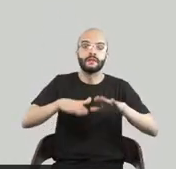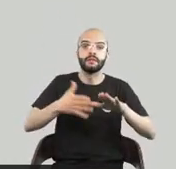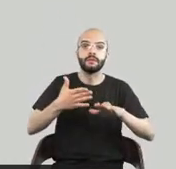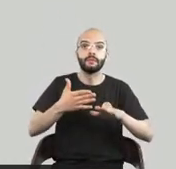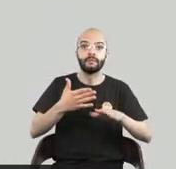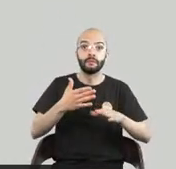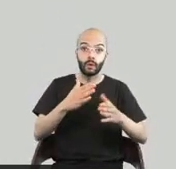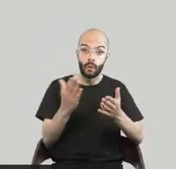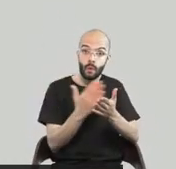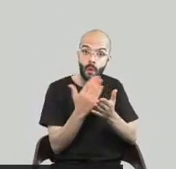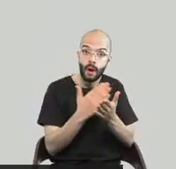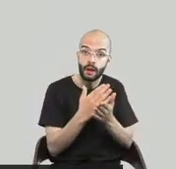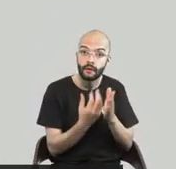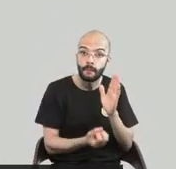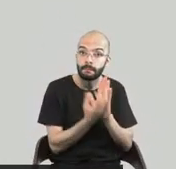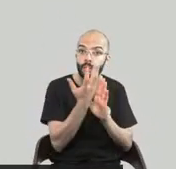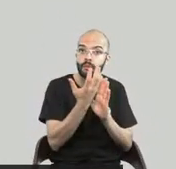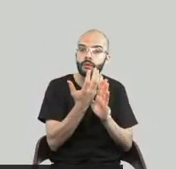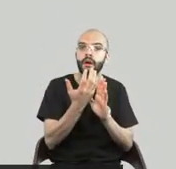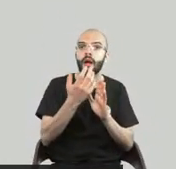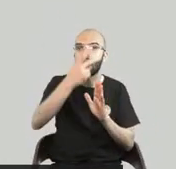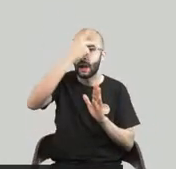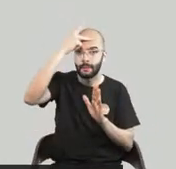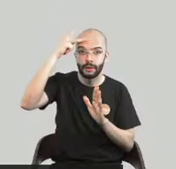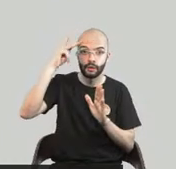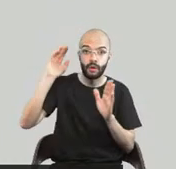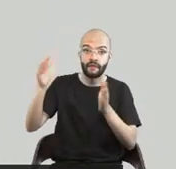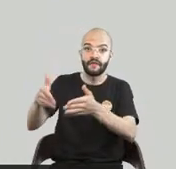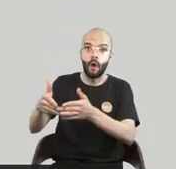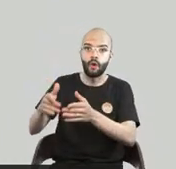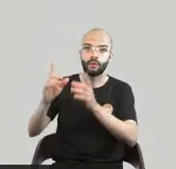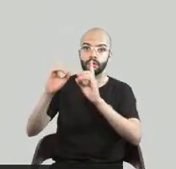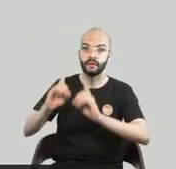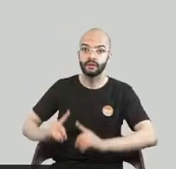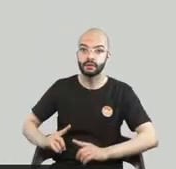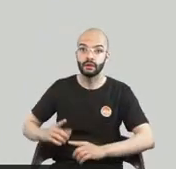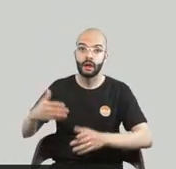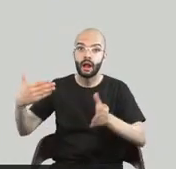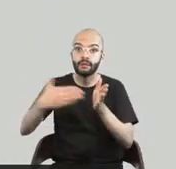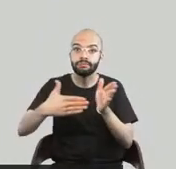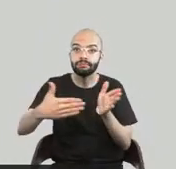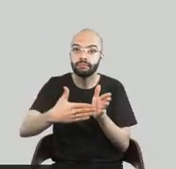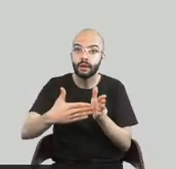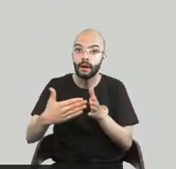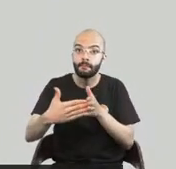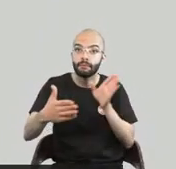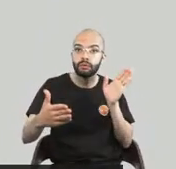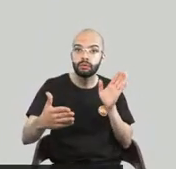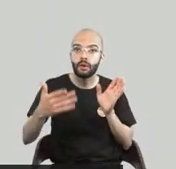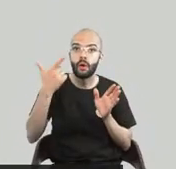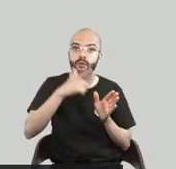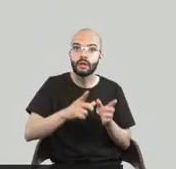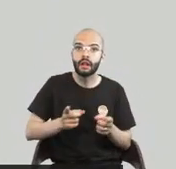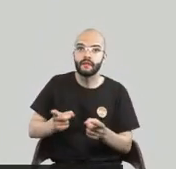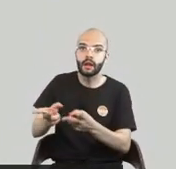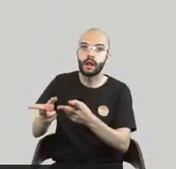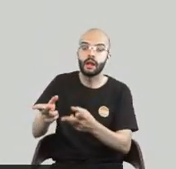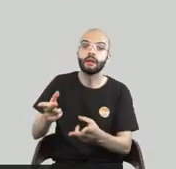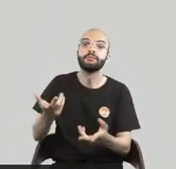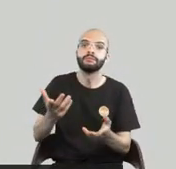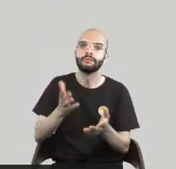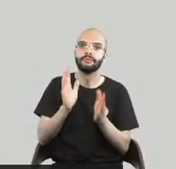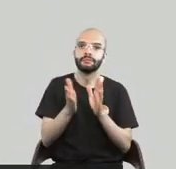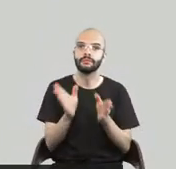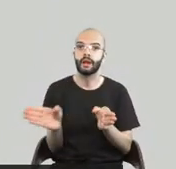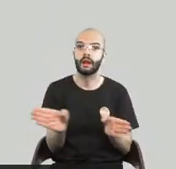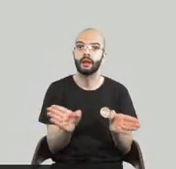bom para as pessoas que não teriam acesso então é um debate muito grande mas essa tecnologia já existe